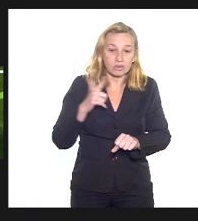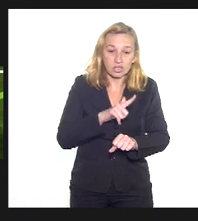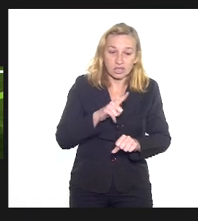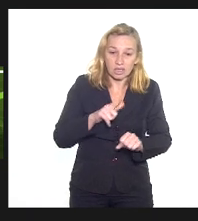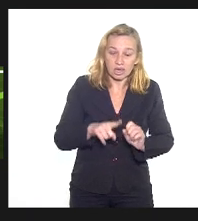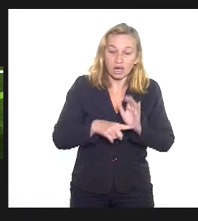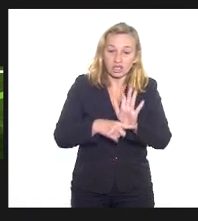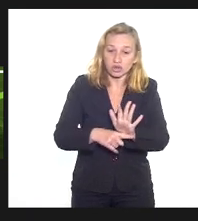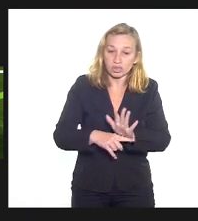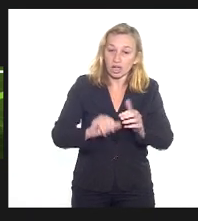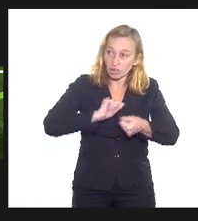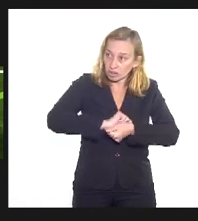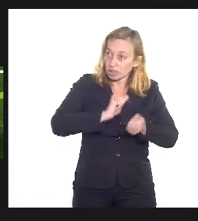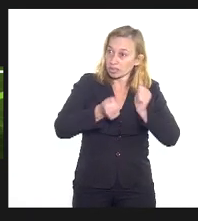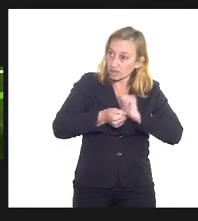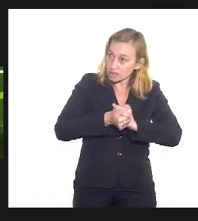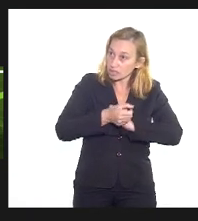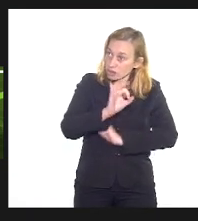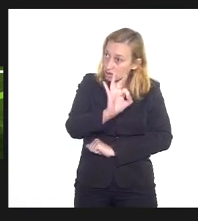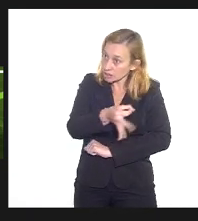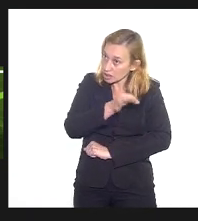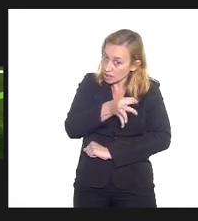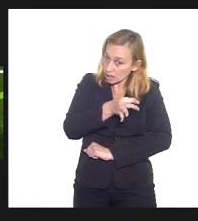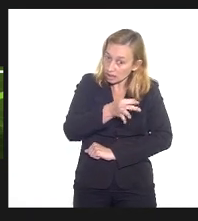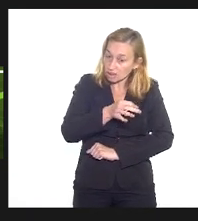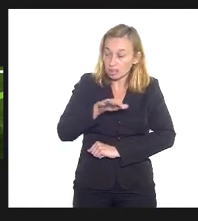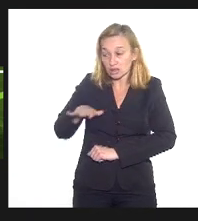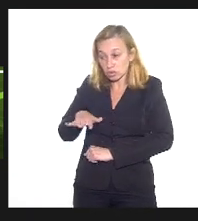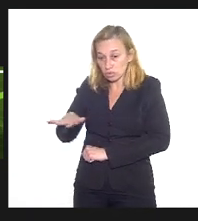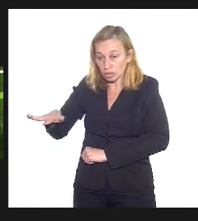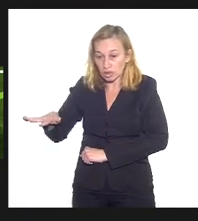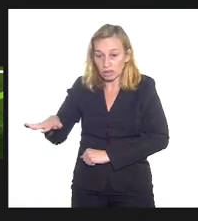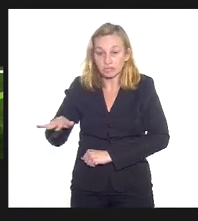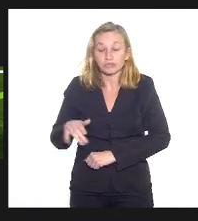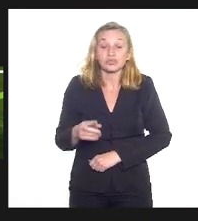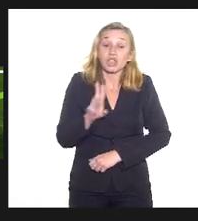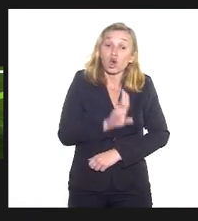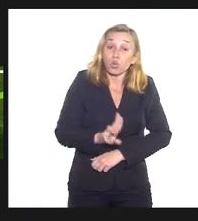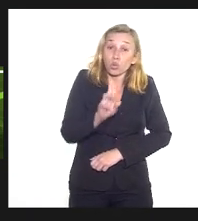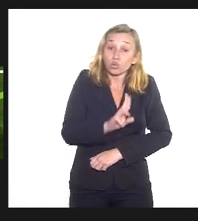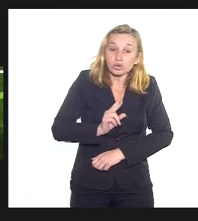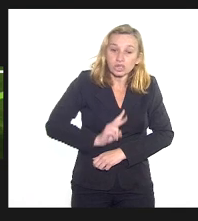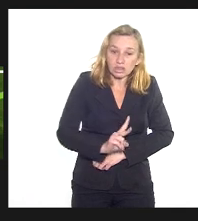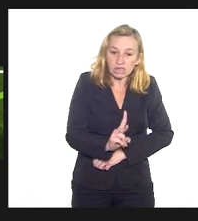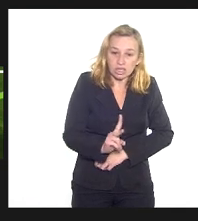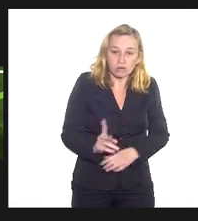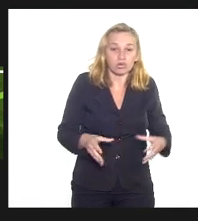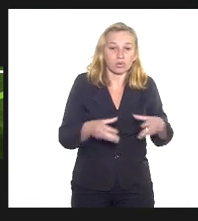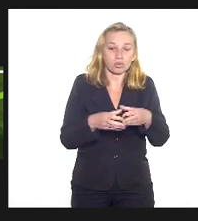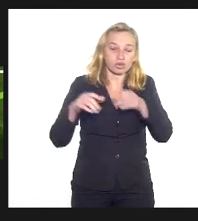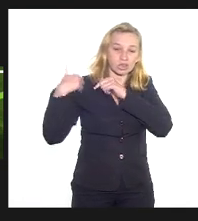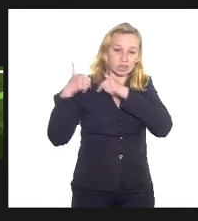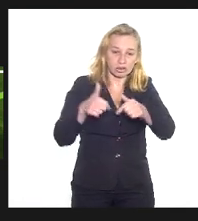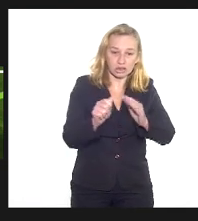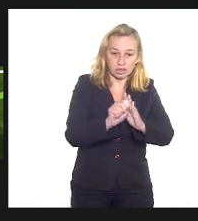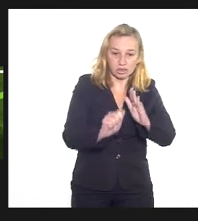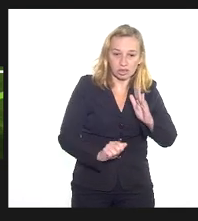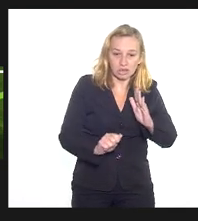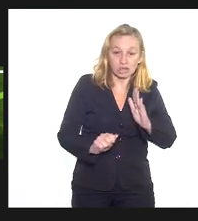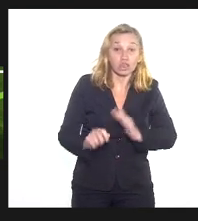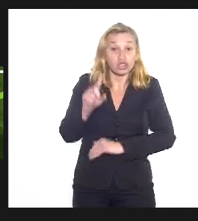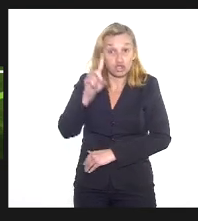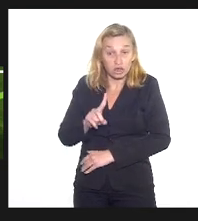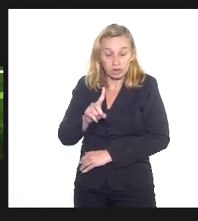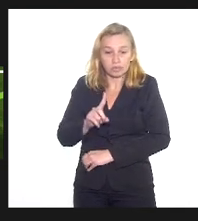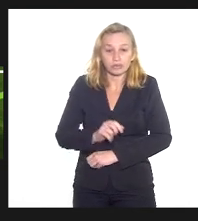forma adequada e devida e devida a essas comunidades. Eu uso sempre povos e comunidades tradicionais de terreiro para a seguridade de direitos